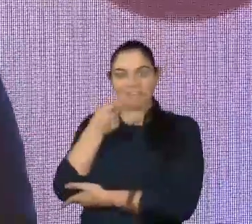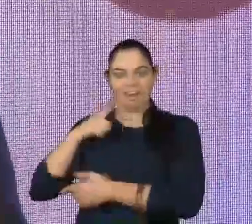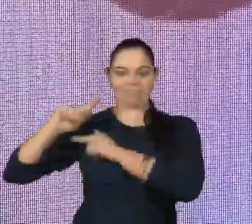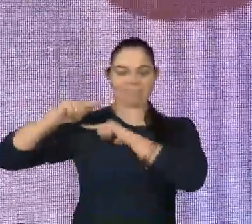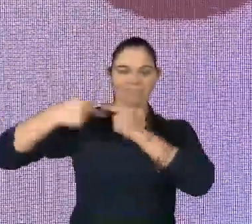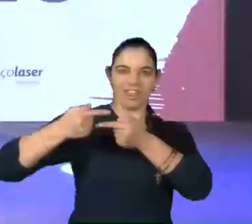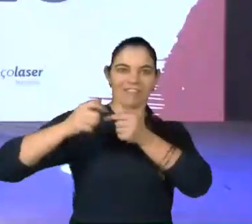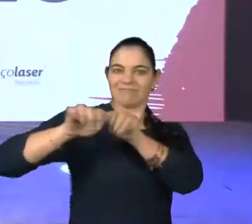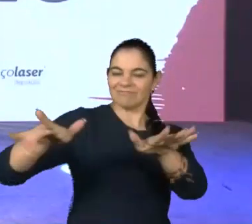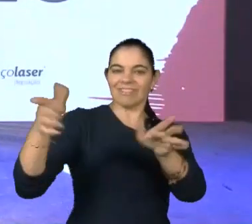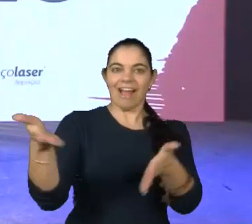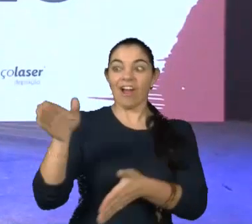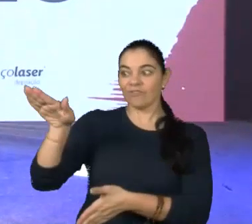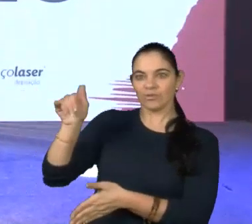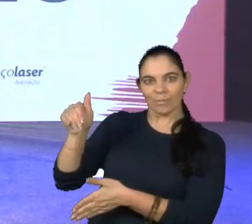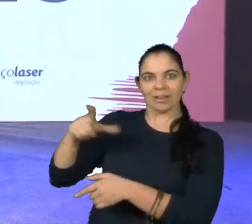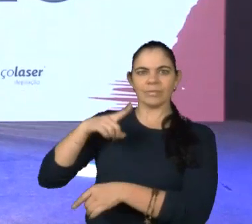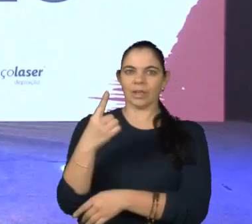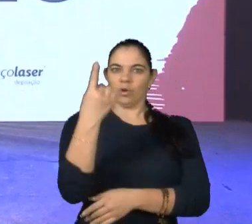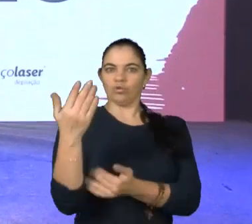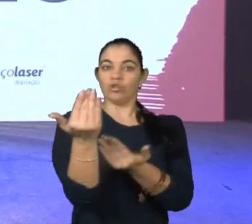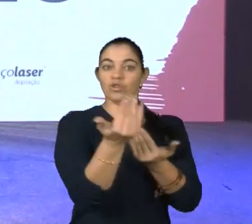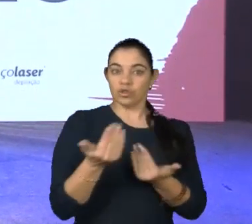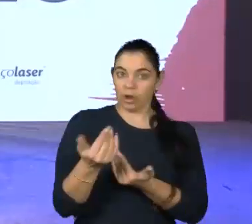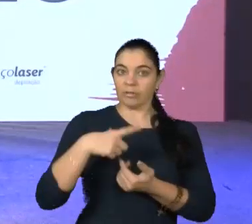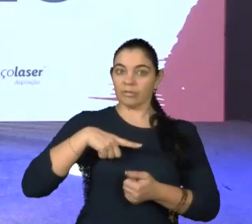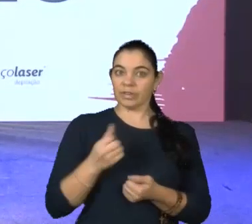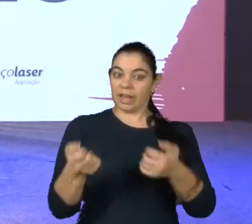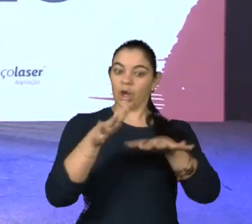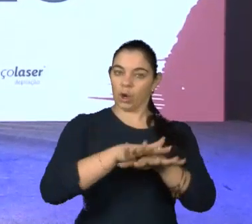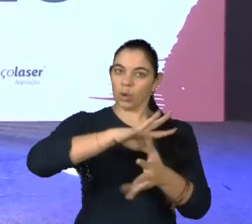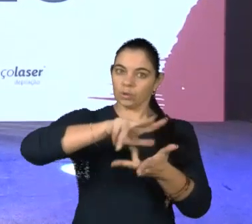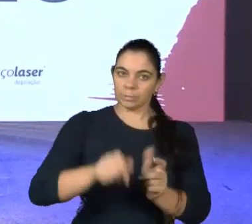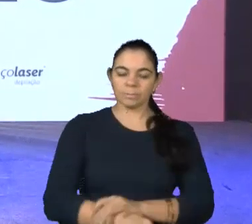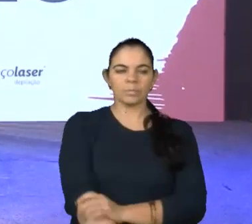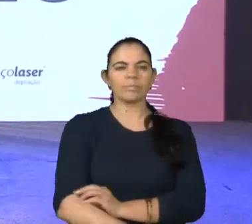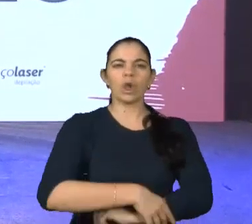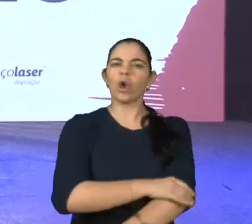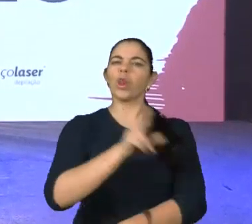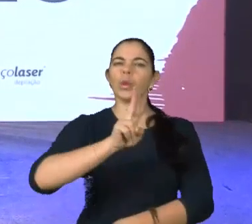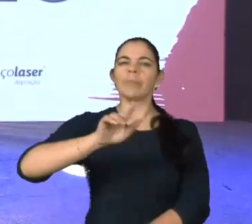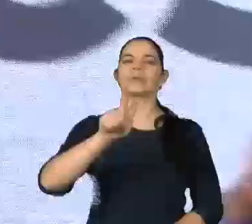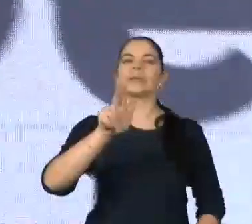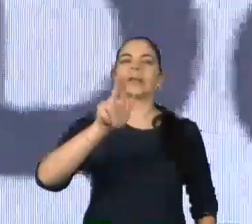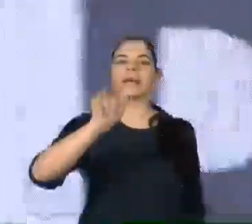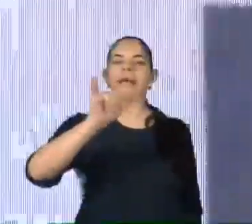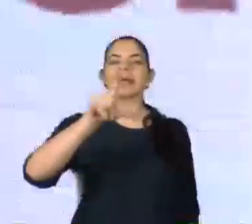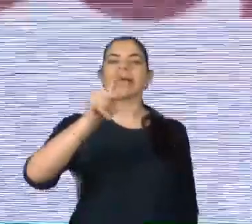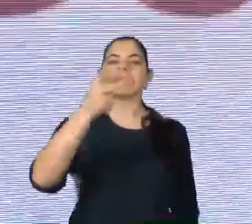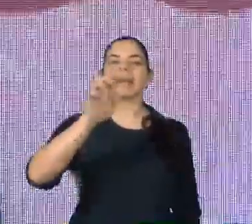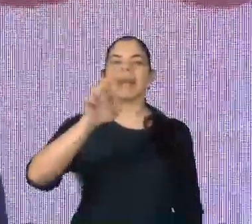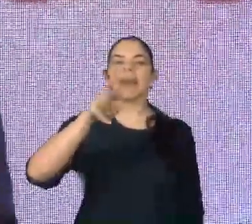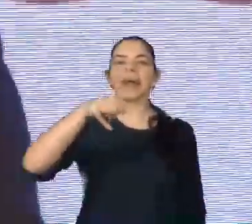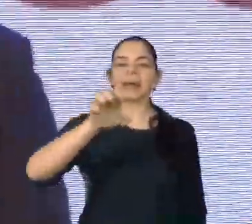destino. Vamos chamar aqui no palco um jovem atuante no mundo da inclusão. Bom, o nome dele, Guilherme Campos,